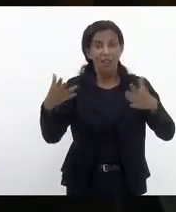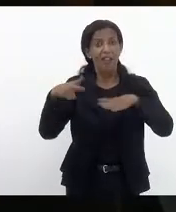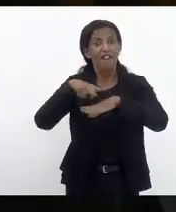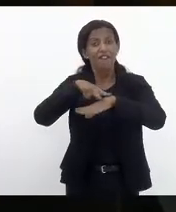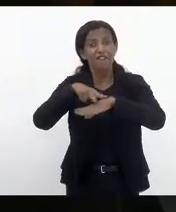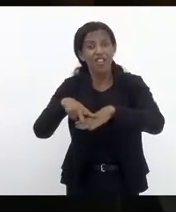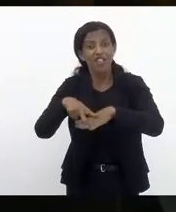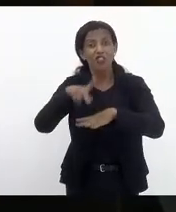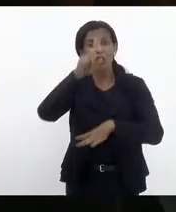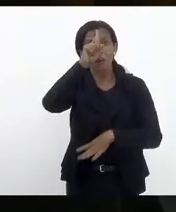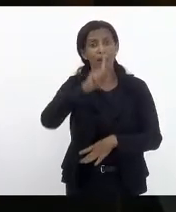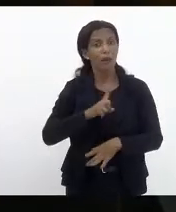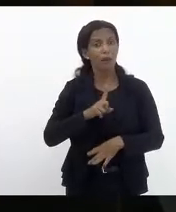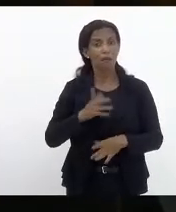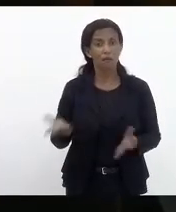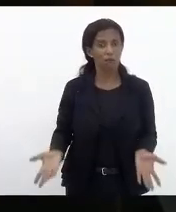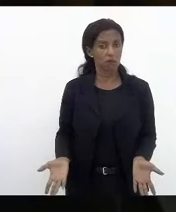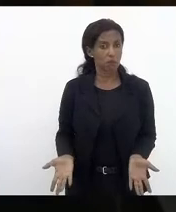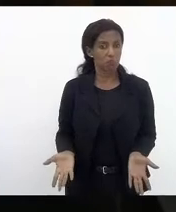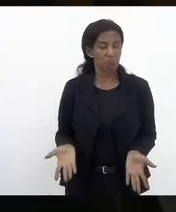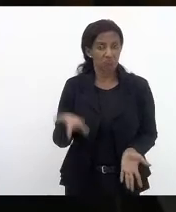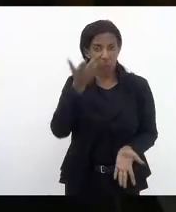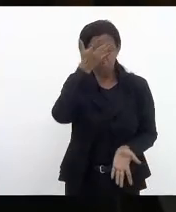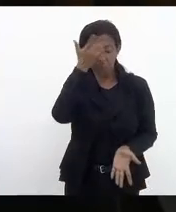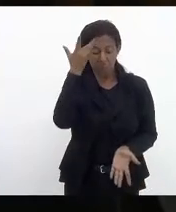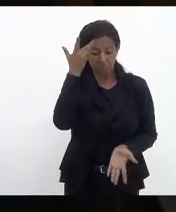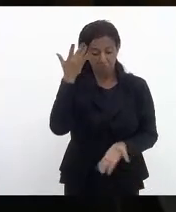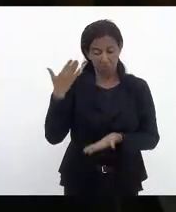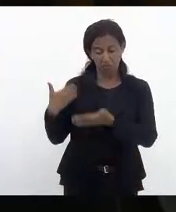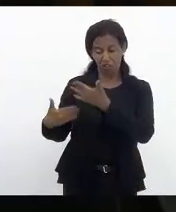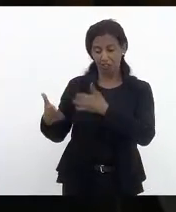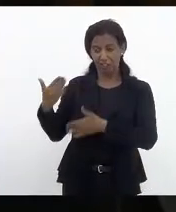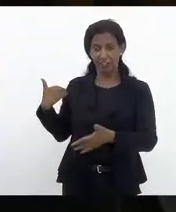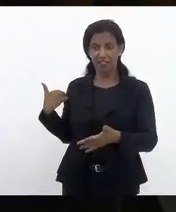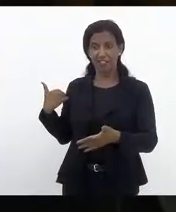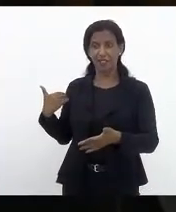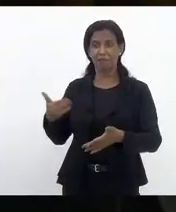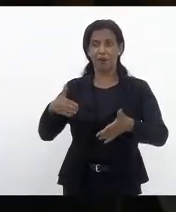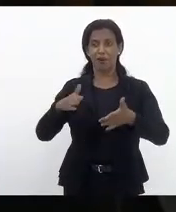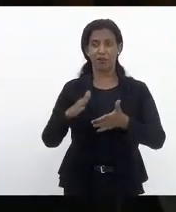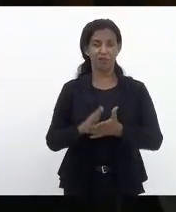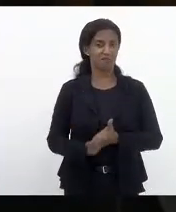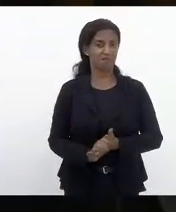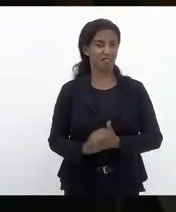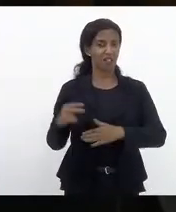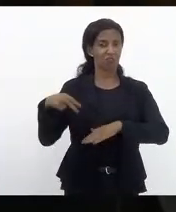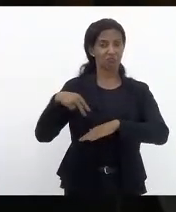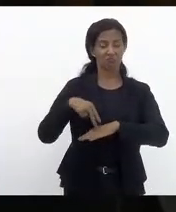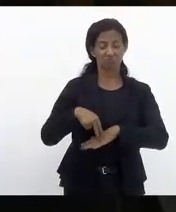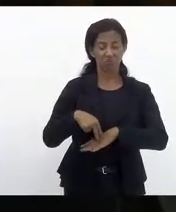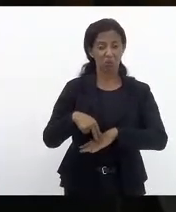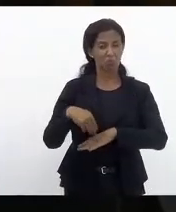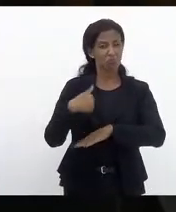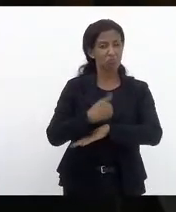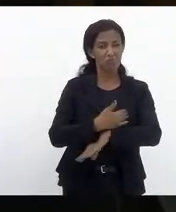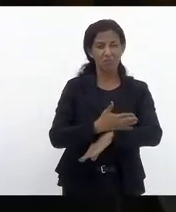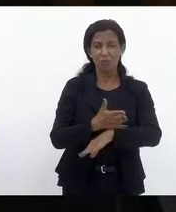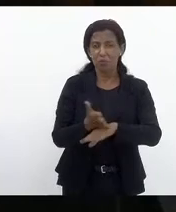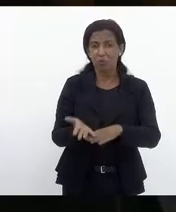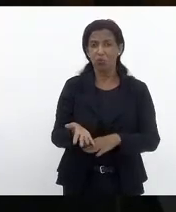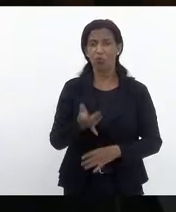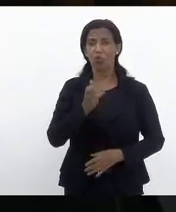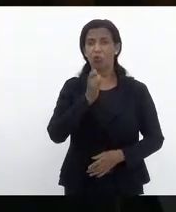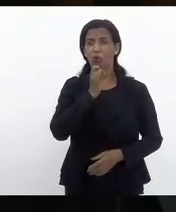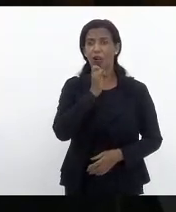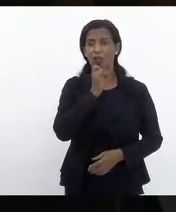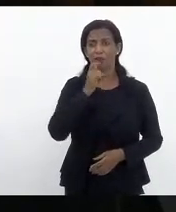e amarela essas pessoas que aqui me antecederam elas o tempo inteiro não é à toa que é